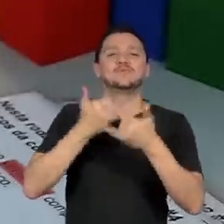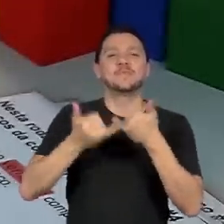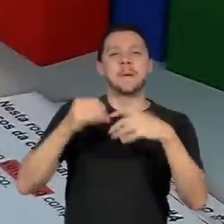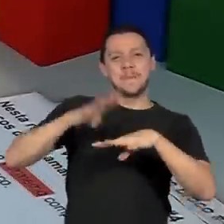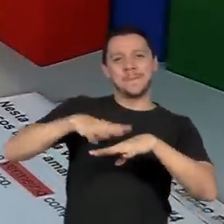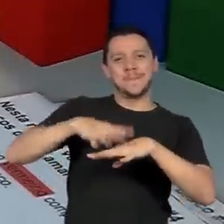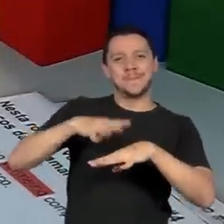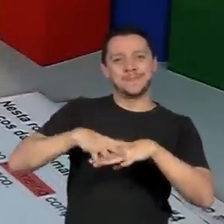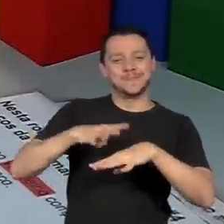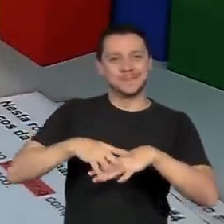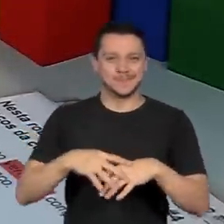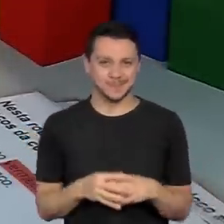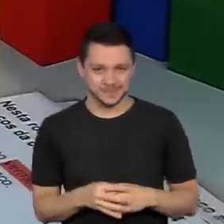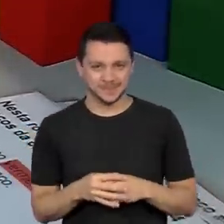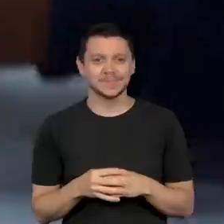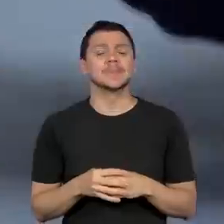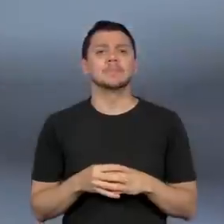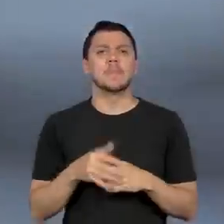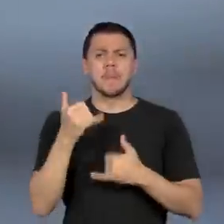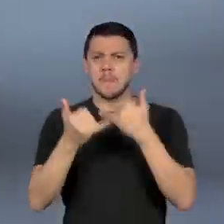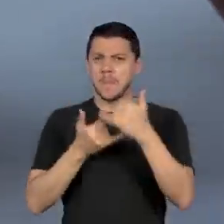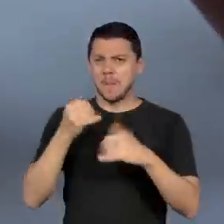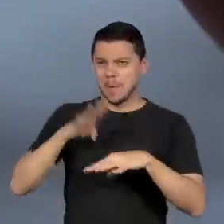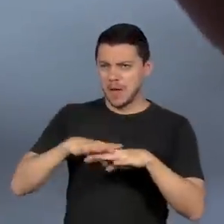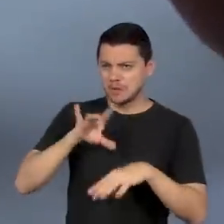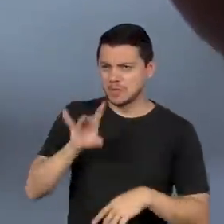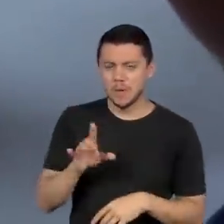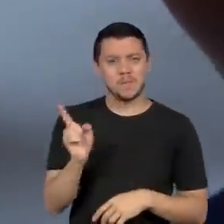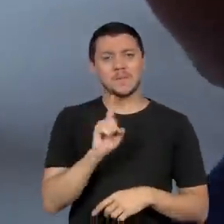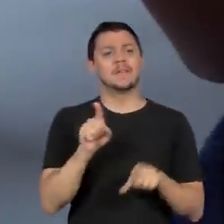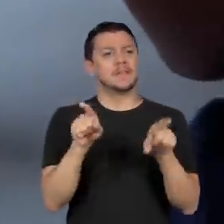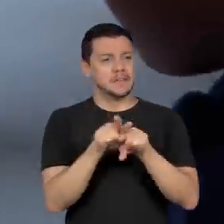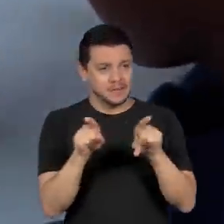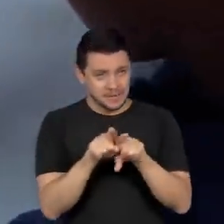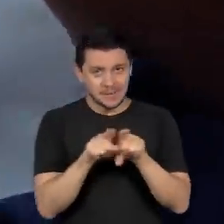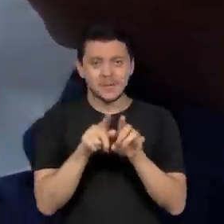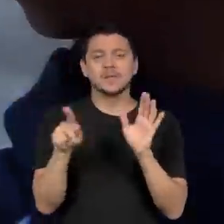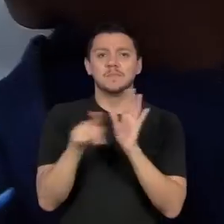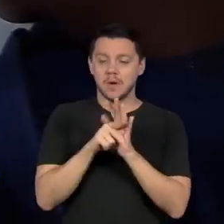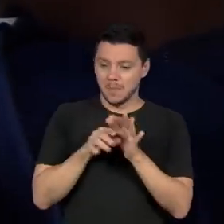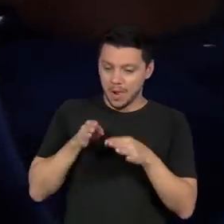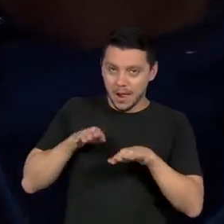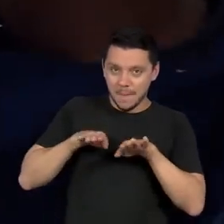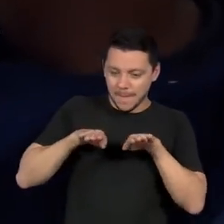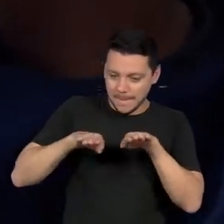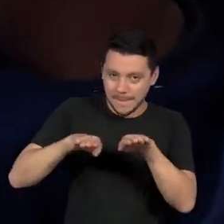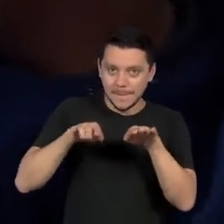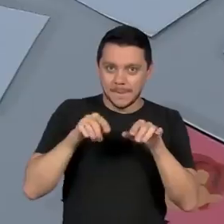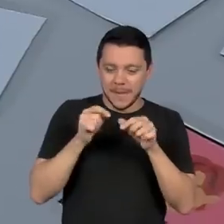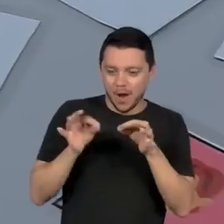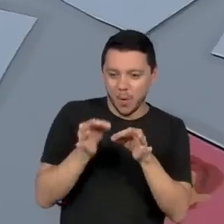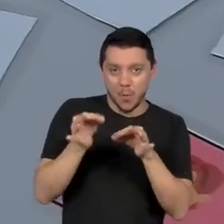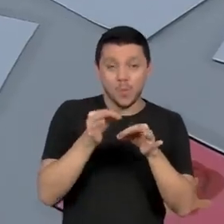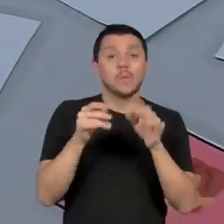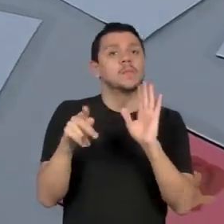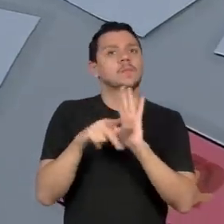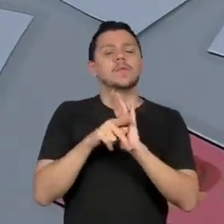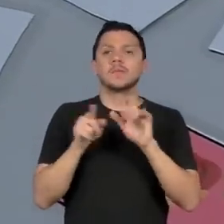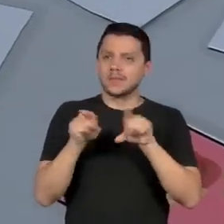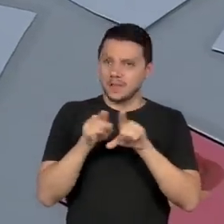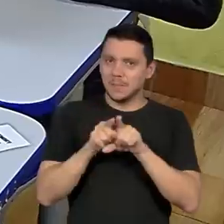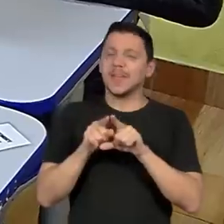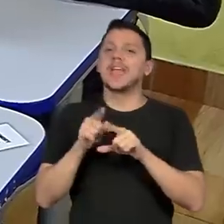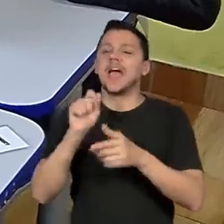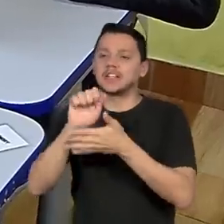Além dos jogos de matemática, os saquinhos que Alex costura também são usados para guardar atividades da aula de inglês.